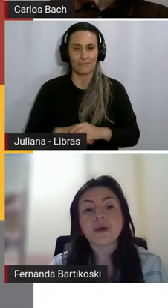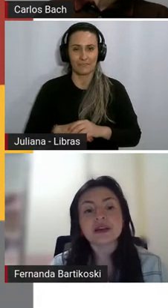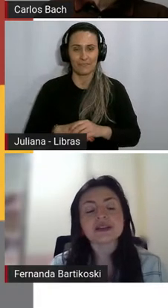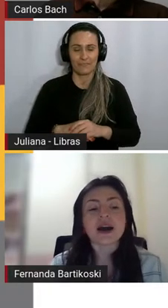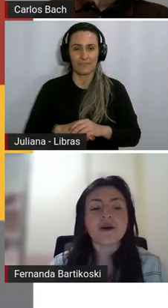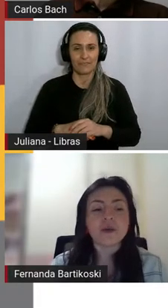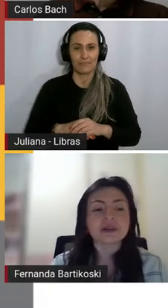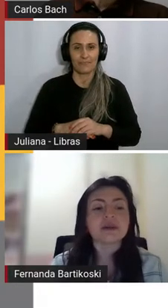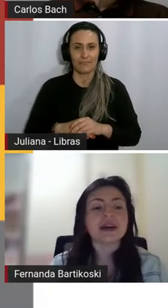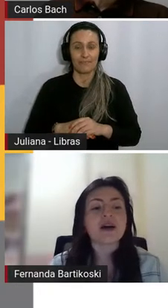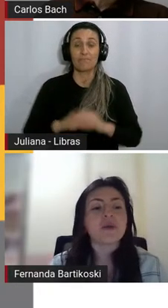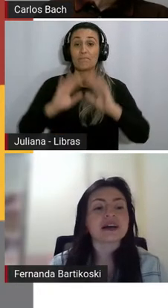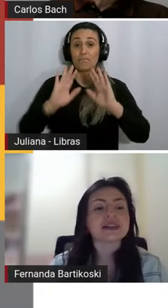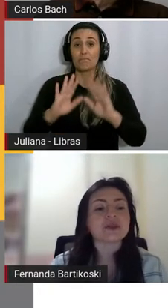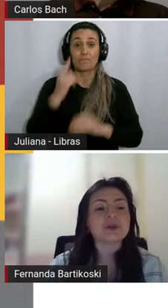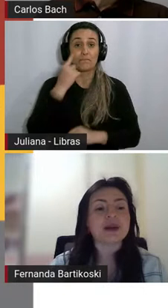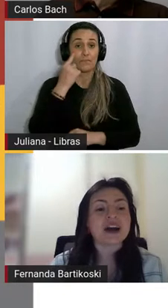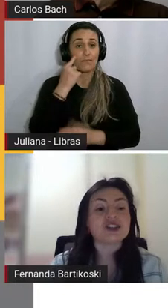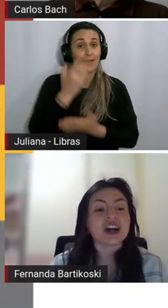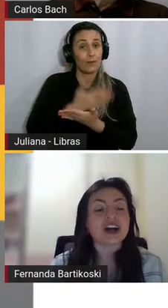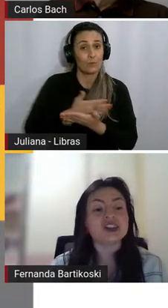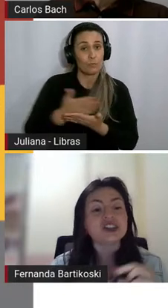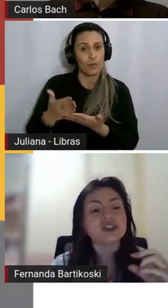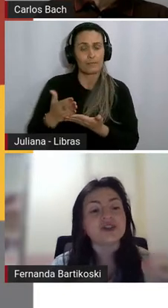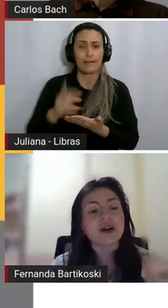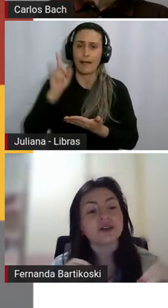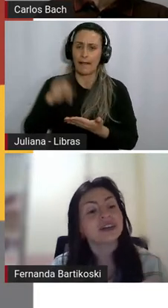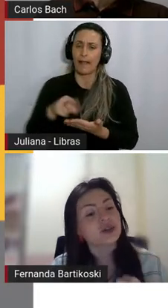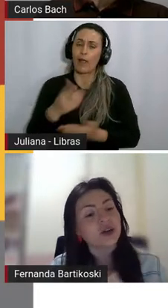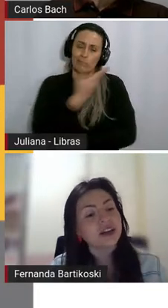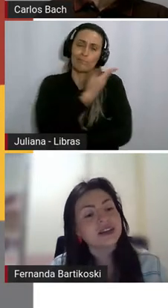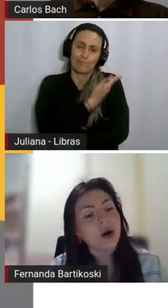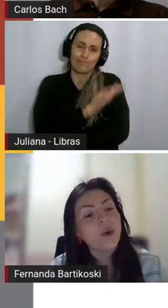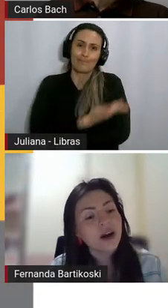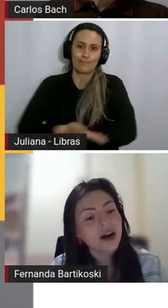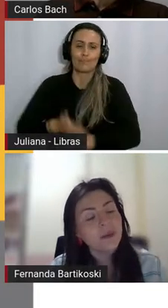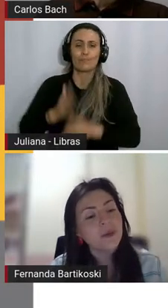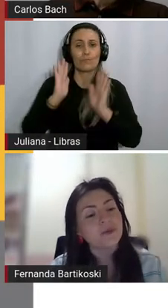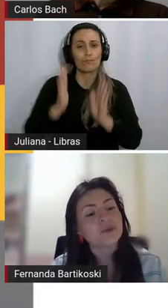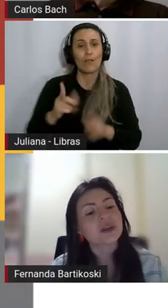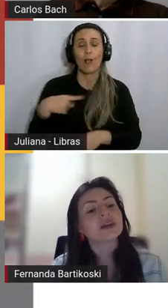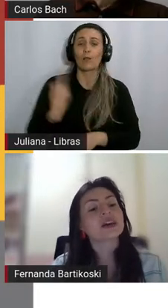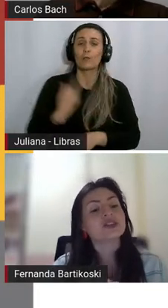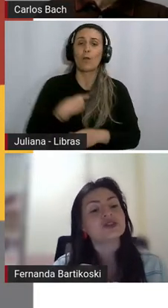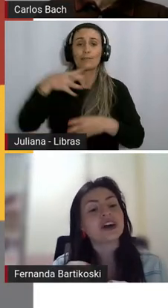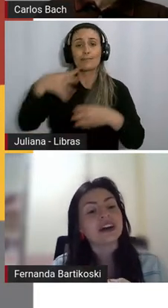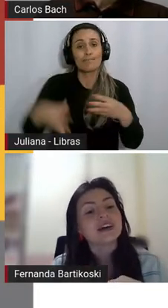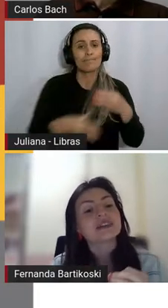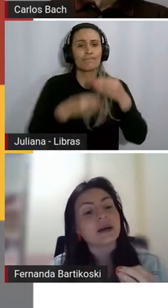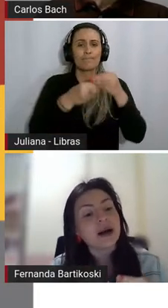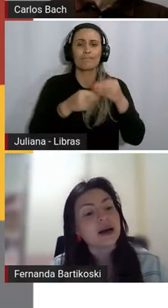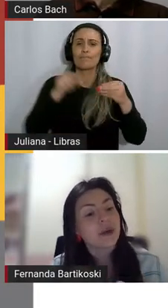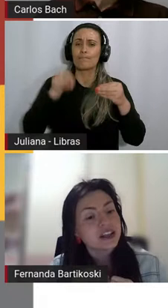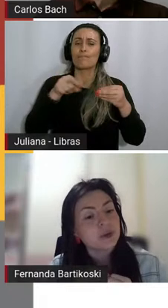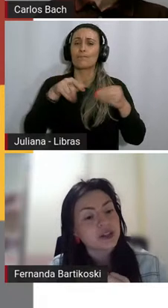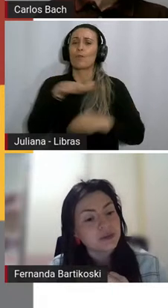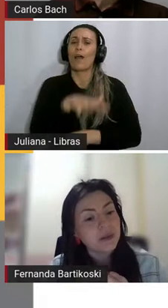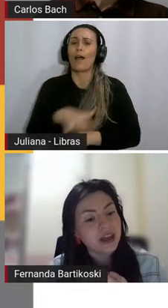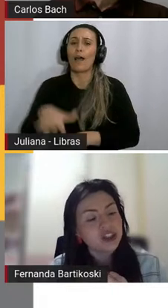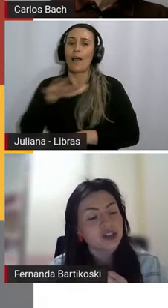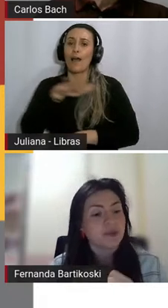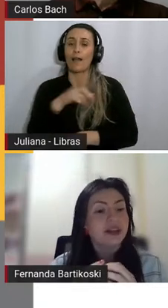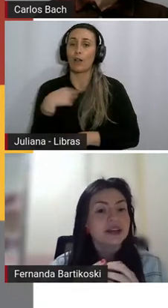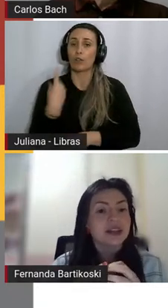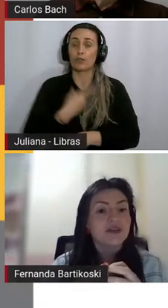Para começar, como também é uma questão de praxe, a gente vai contextualizar o campo que a gente vai trabalhar mais